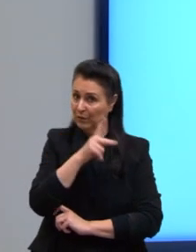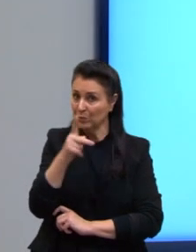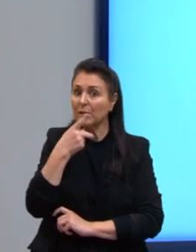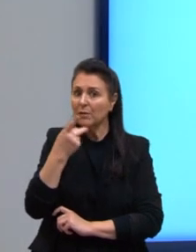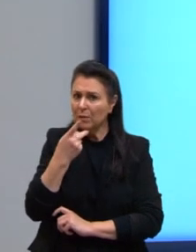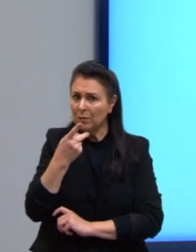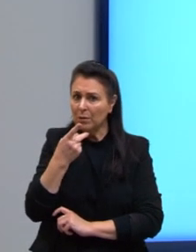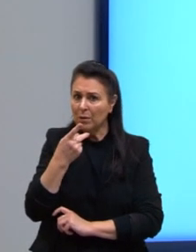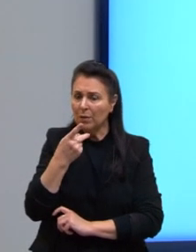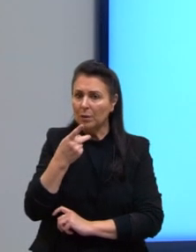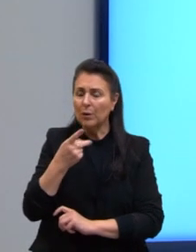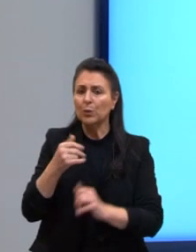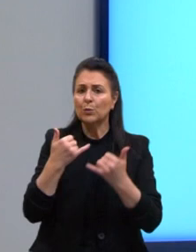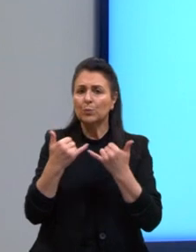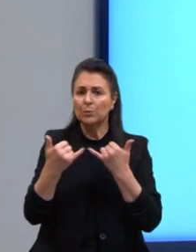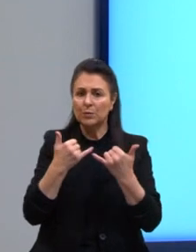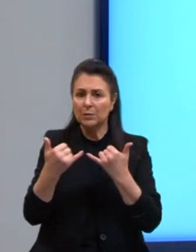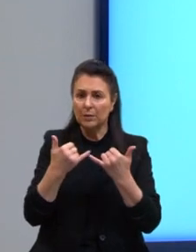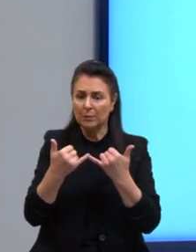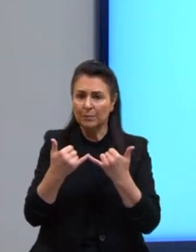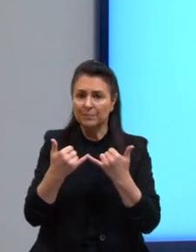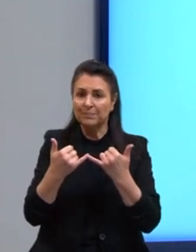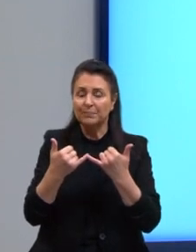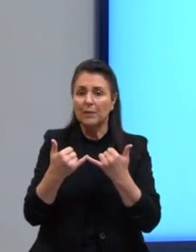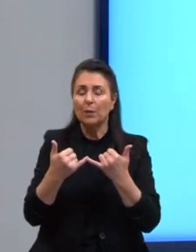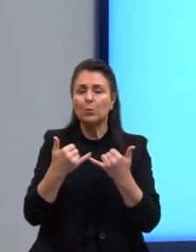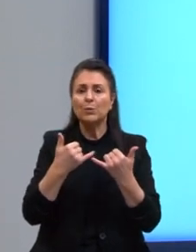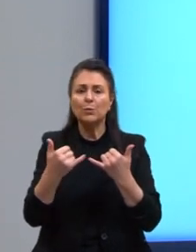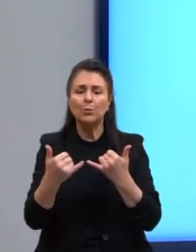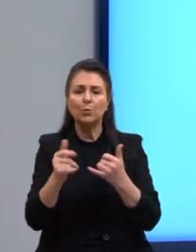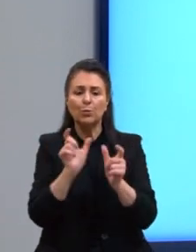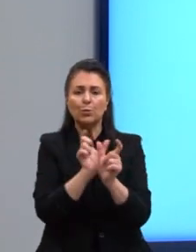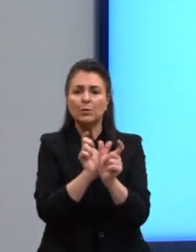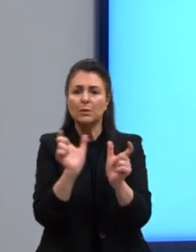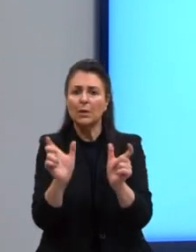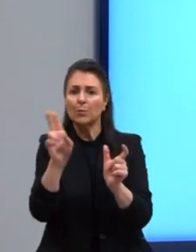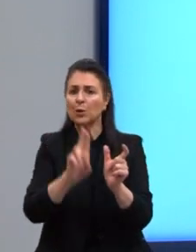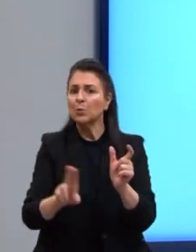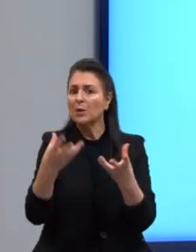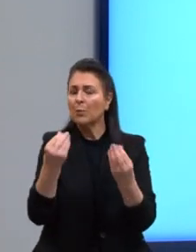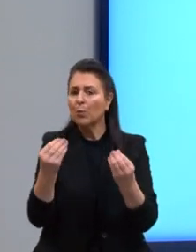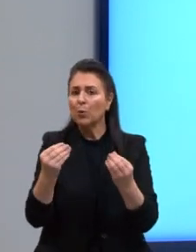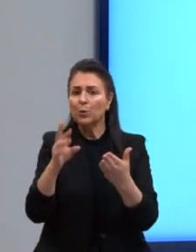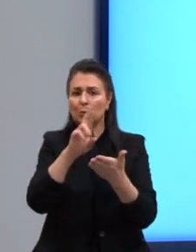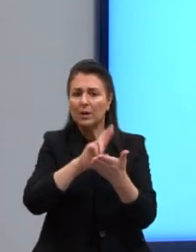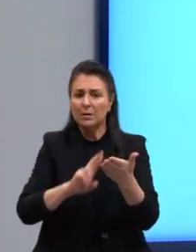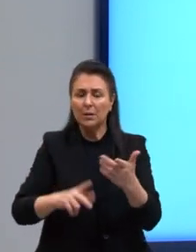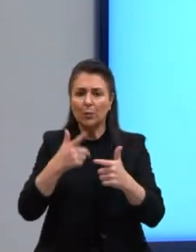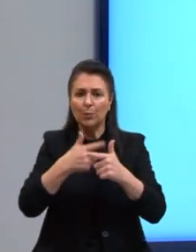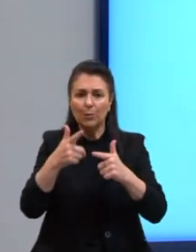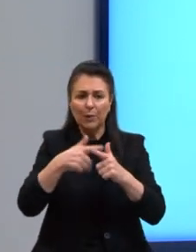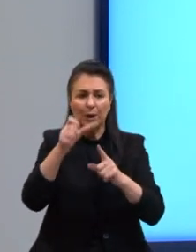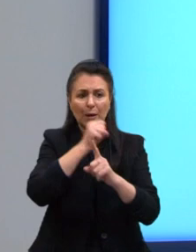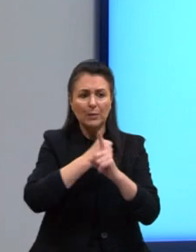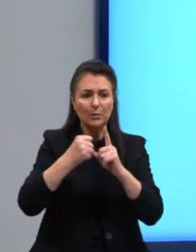Aqui, quando eu falo dos exemplos. Os sinônimos de uso frequente na redação, problema, sociedade, governo, falta,